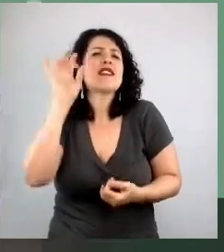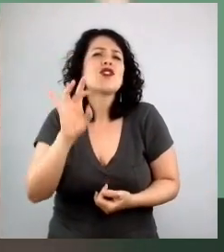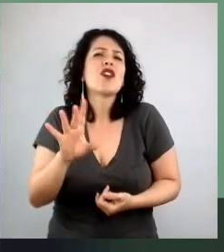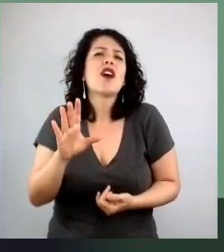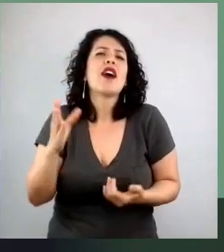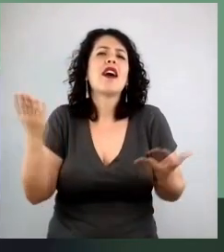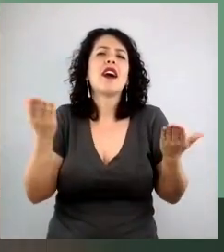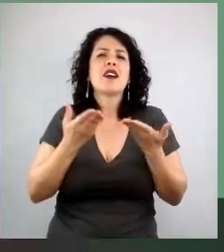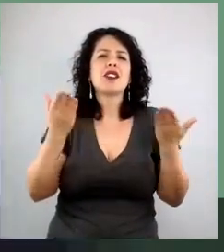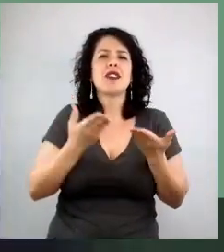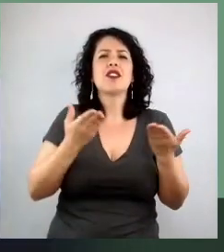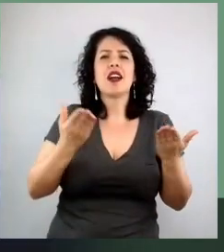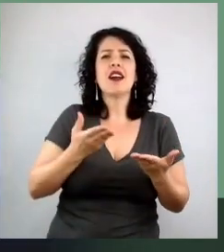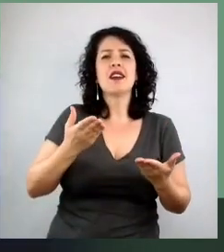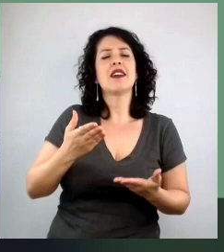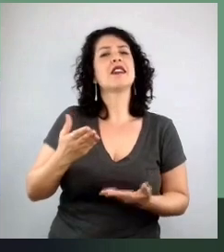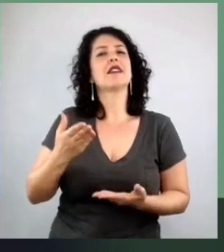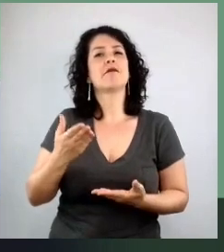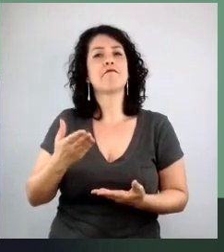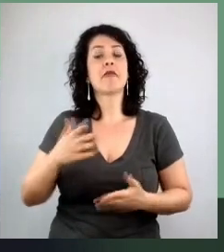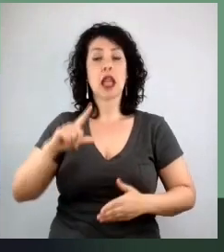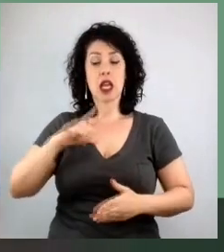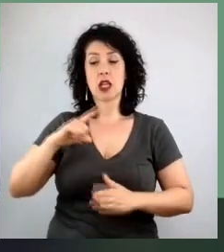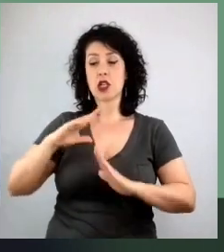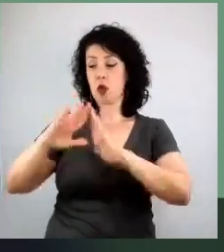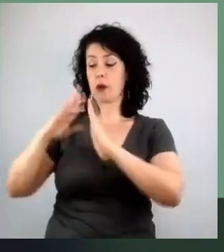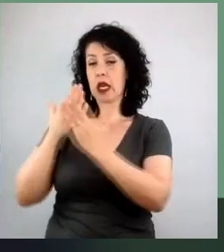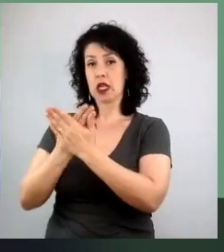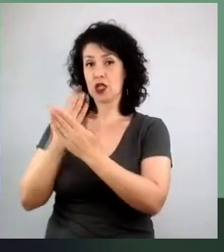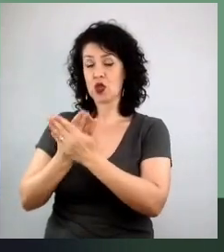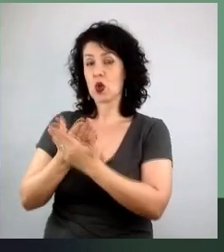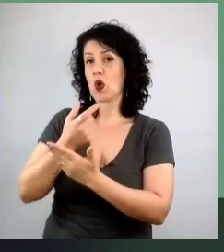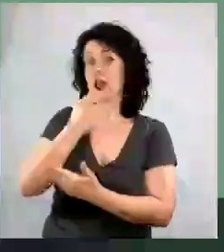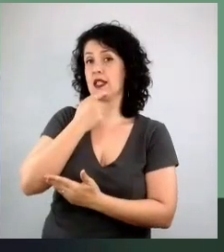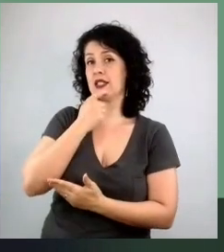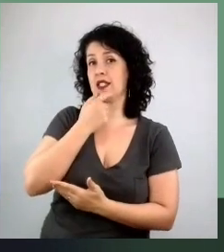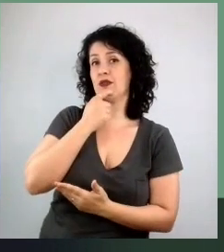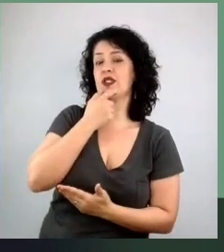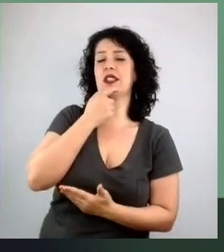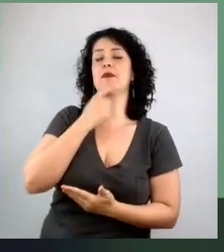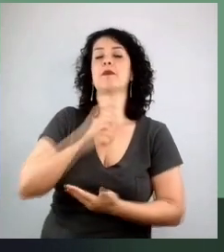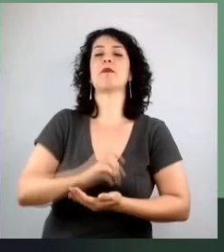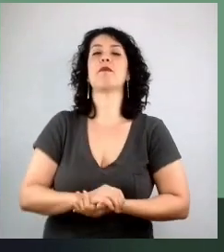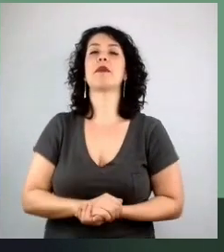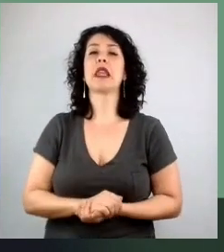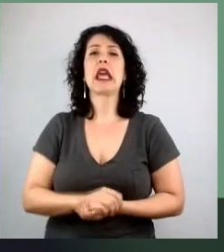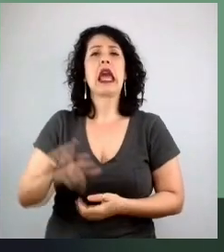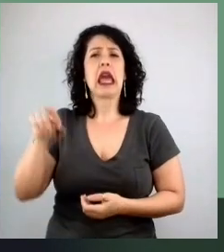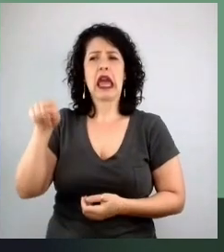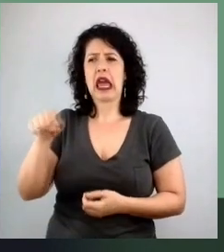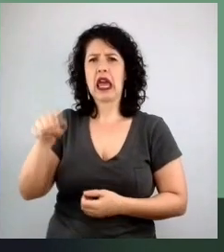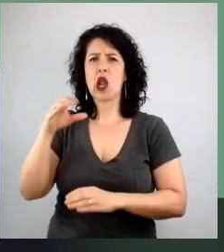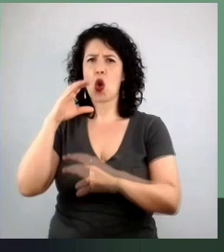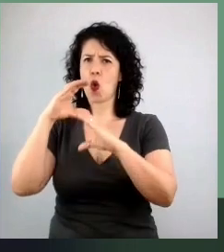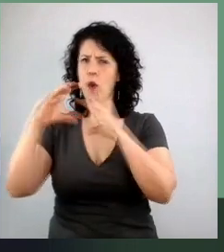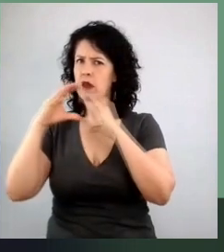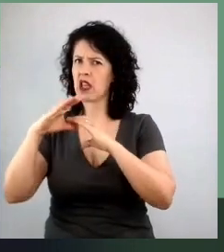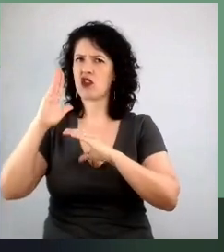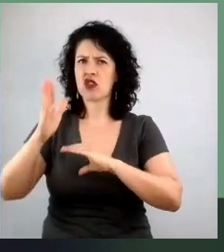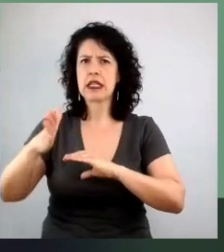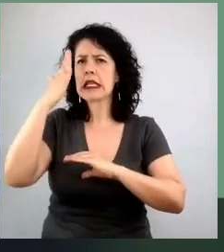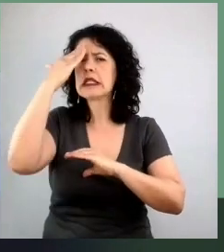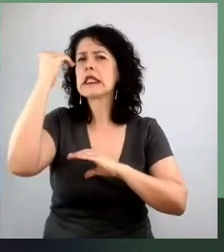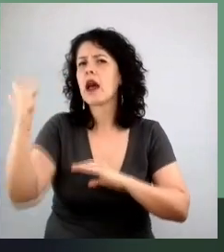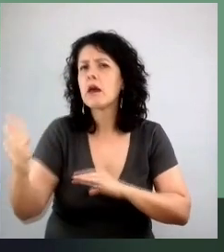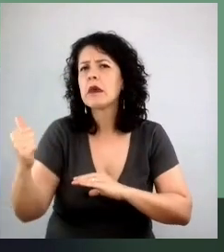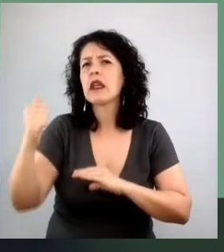o tempo todo pensando em como fazer para ter mais alunos, ela é uma comunicadora nata, eu acho que ela fez um dos primeiros eventos de live marketing do mundo,